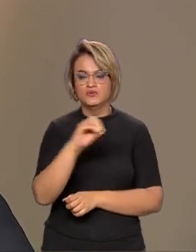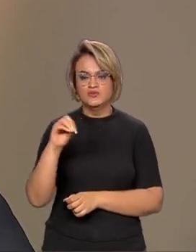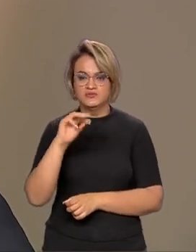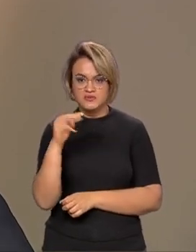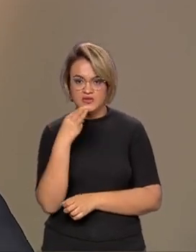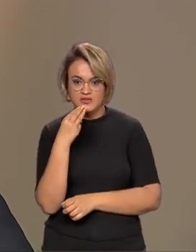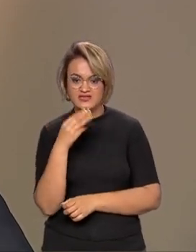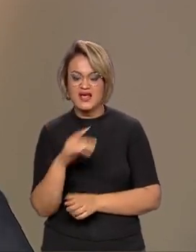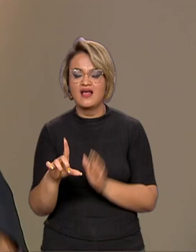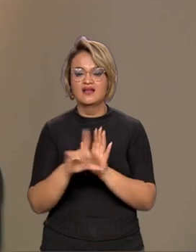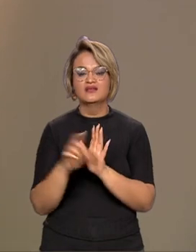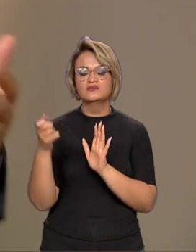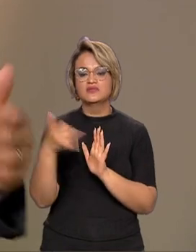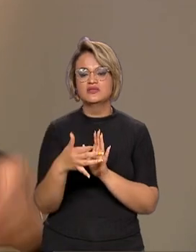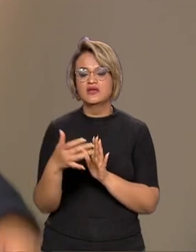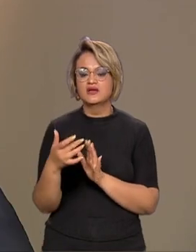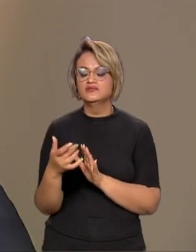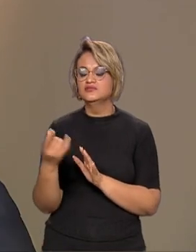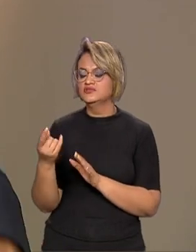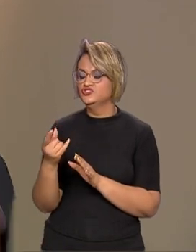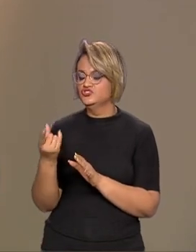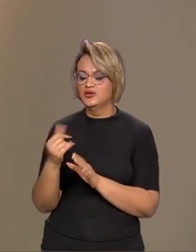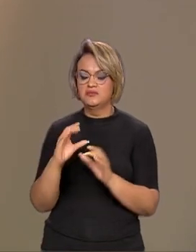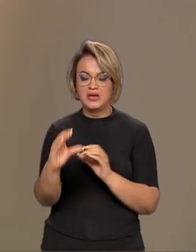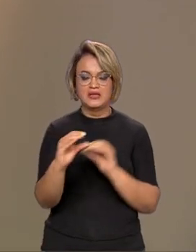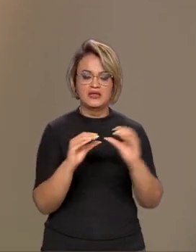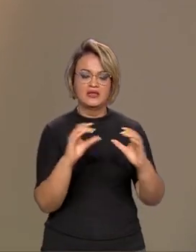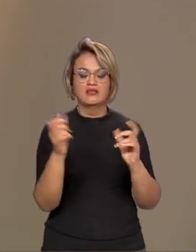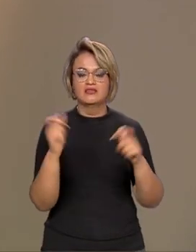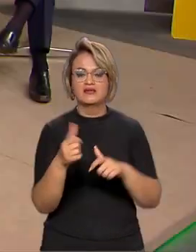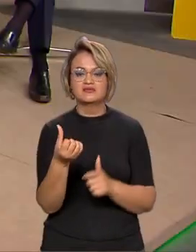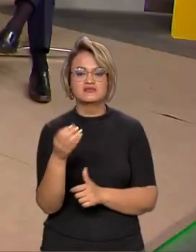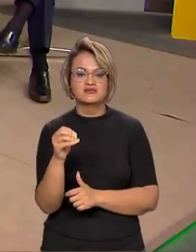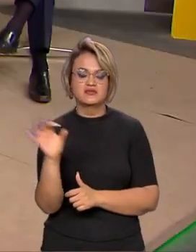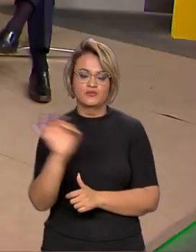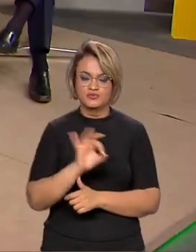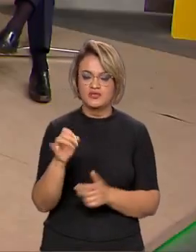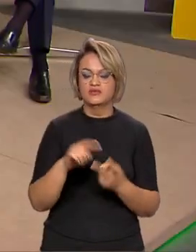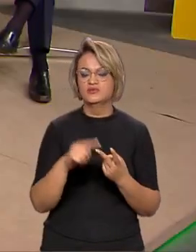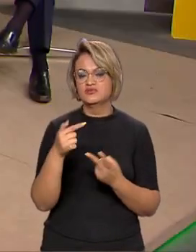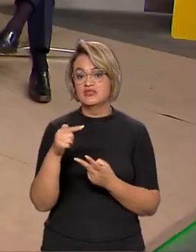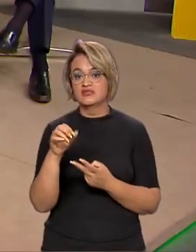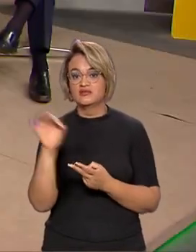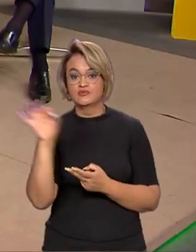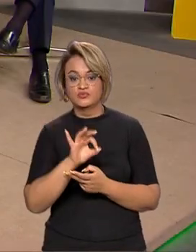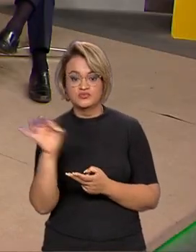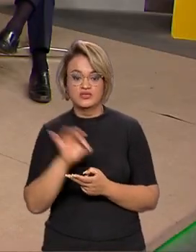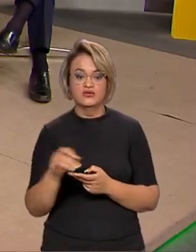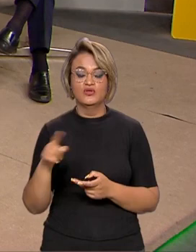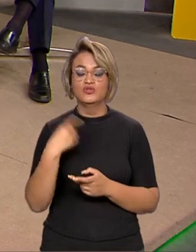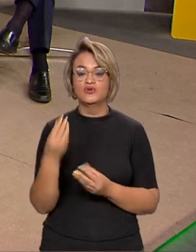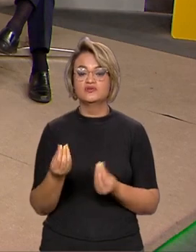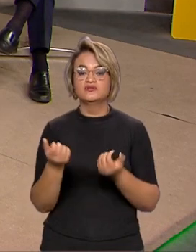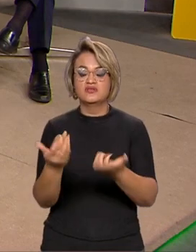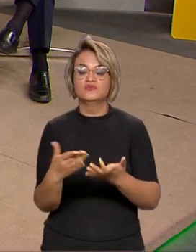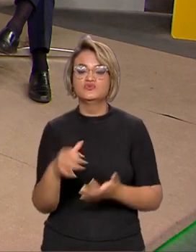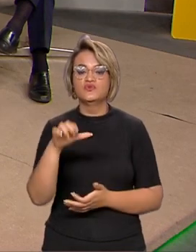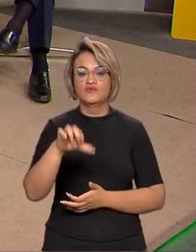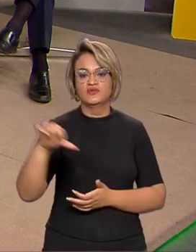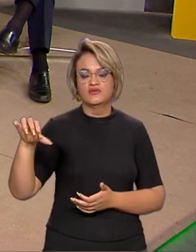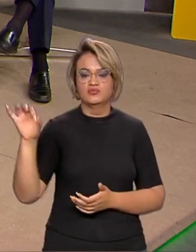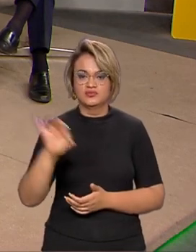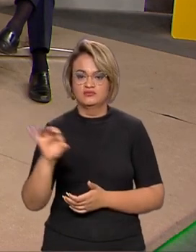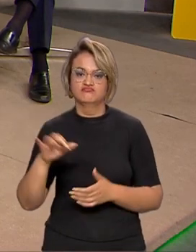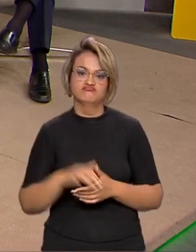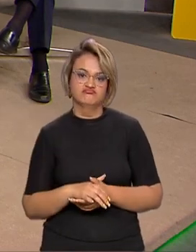A lei fala, distribuir parte, poderia distribuir 60%, 70%. Nós distribuímos 99% do